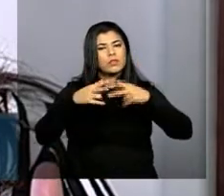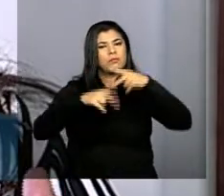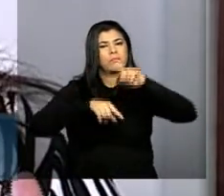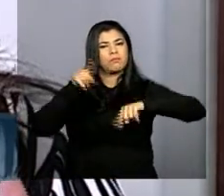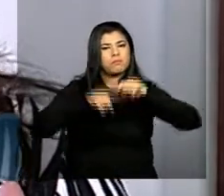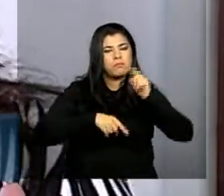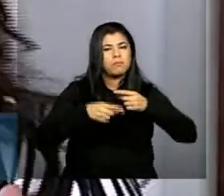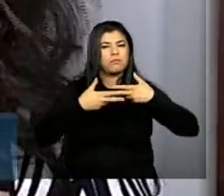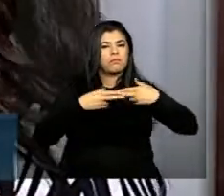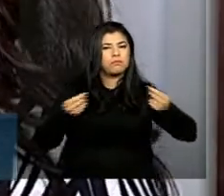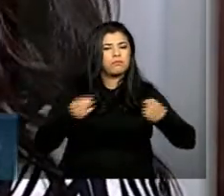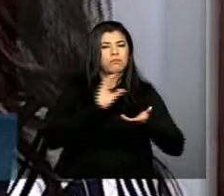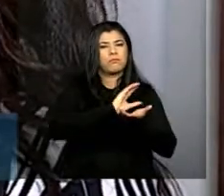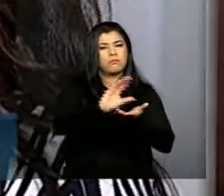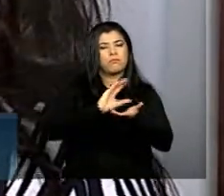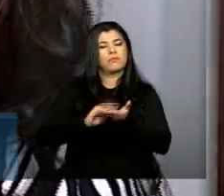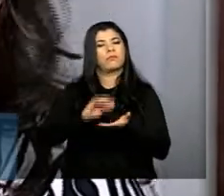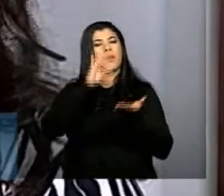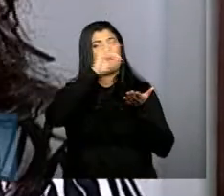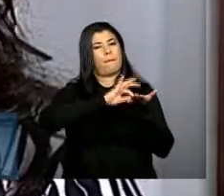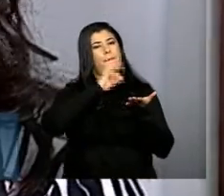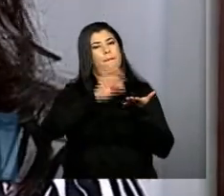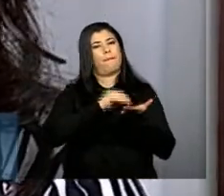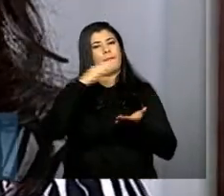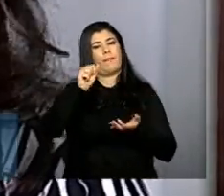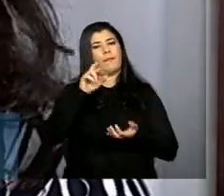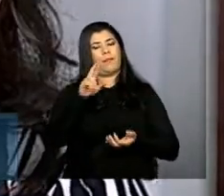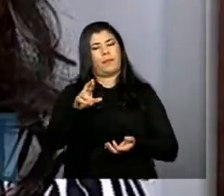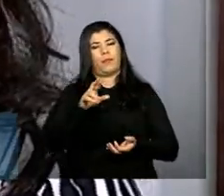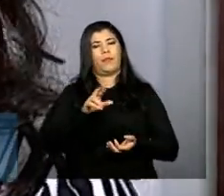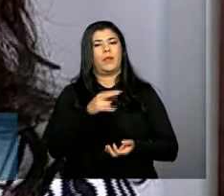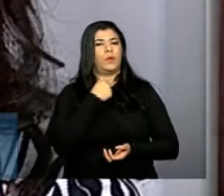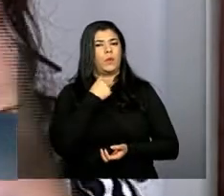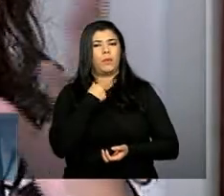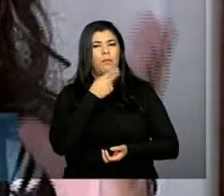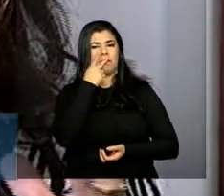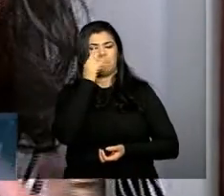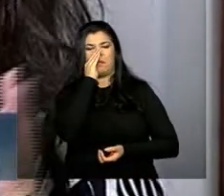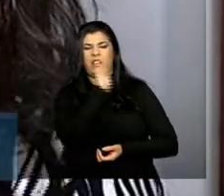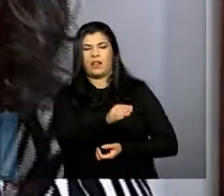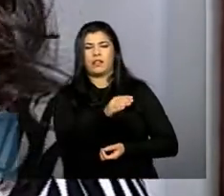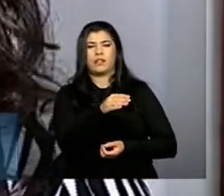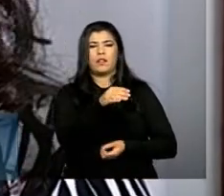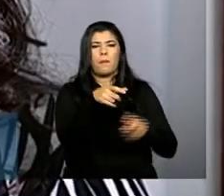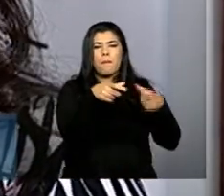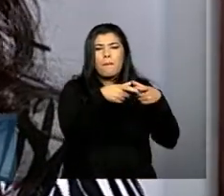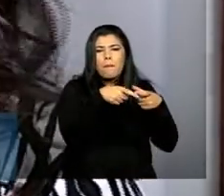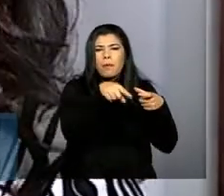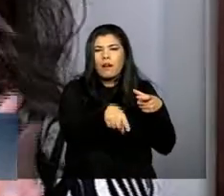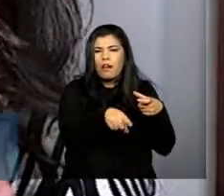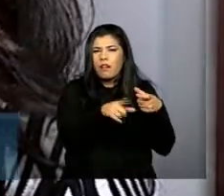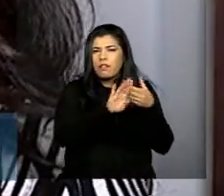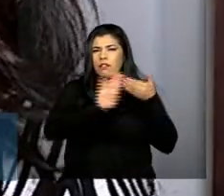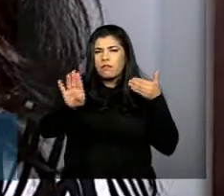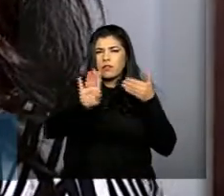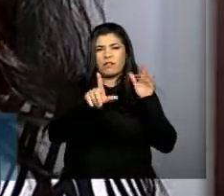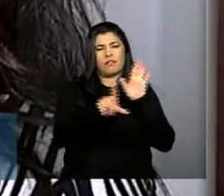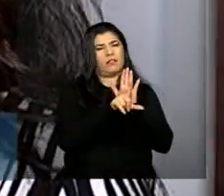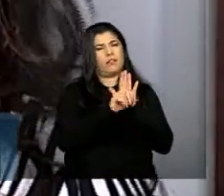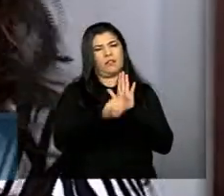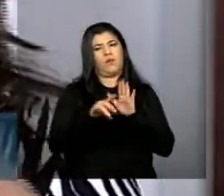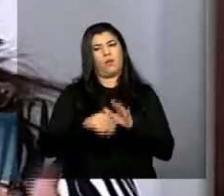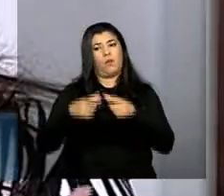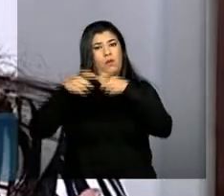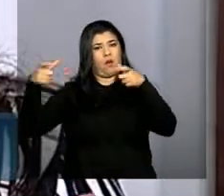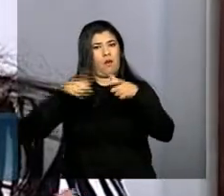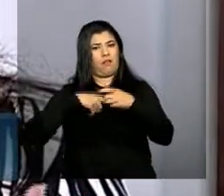de que eles possam preencher nós não queremos dizer que os pequenos produtores estão ilegais e os grandes estão legais não é uma questão